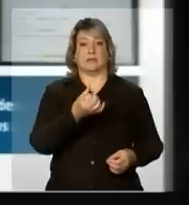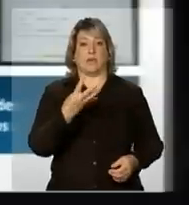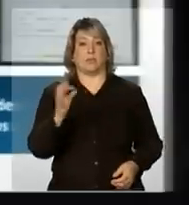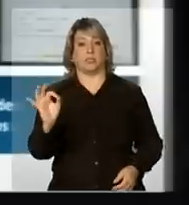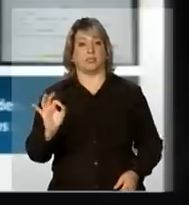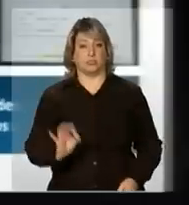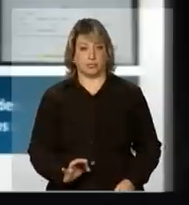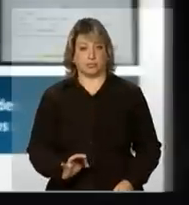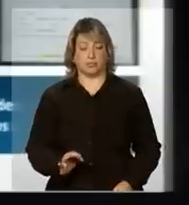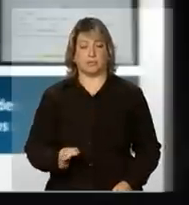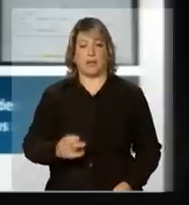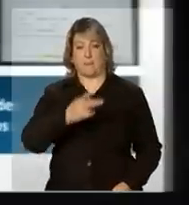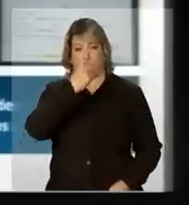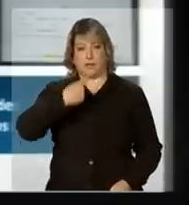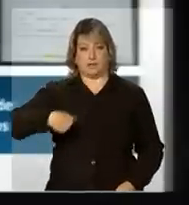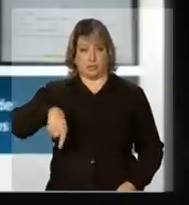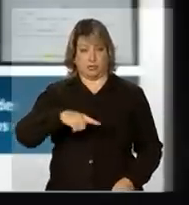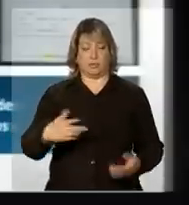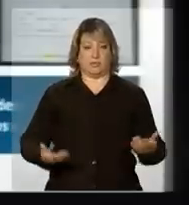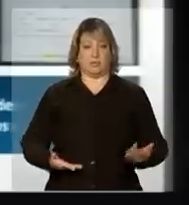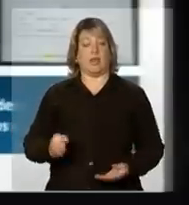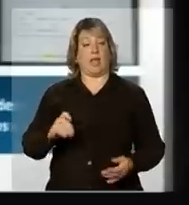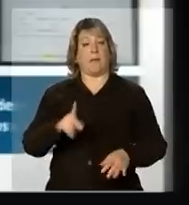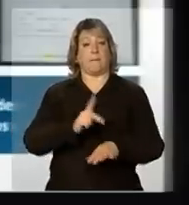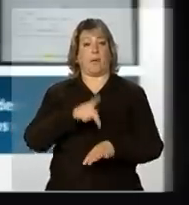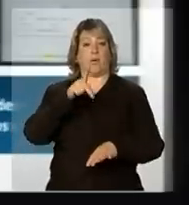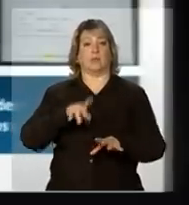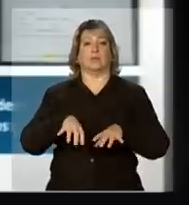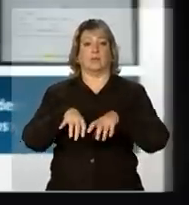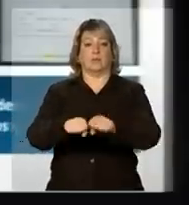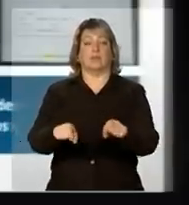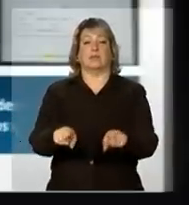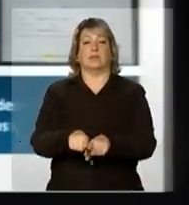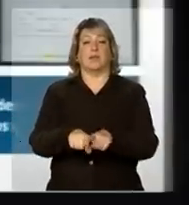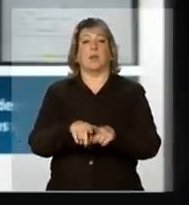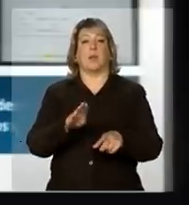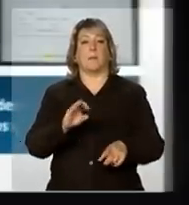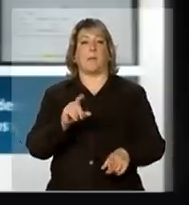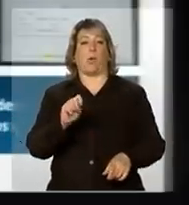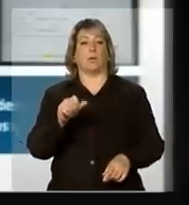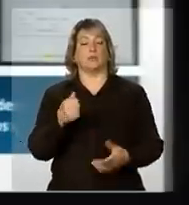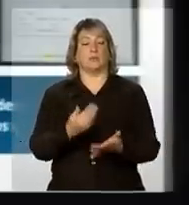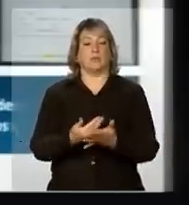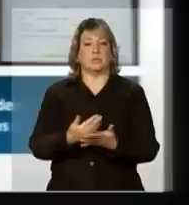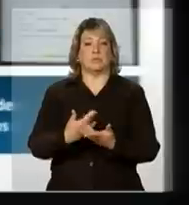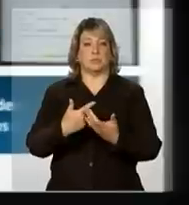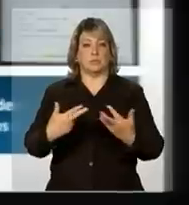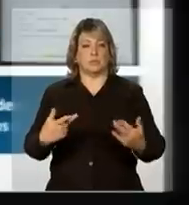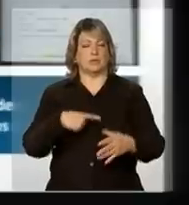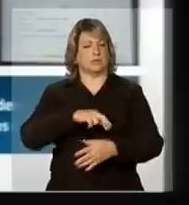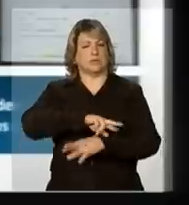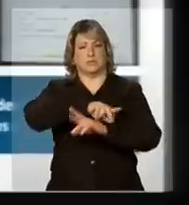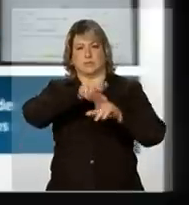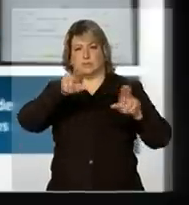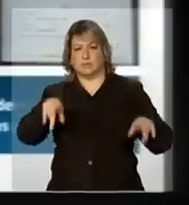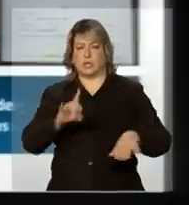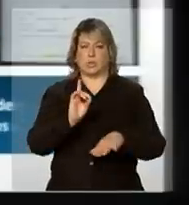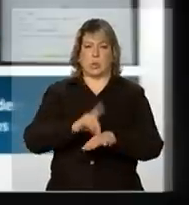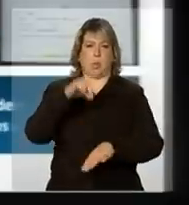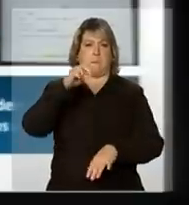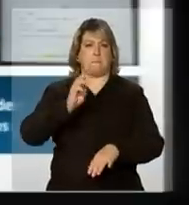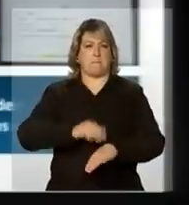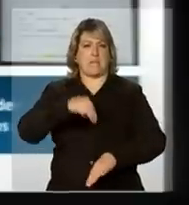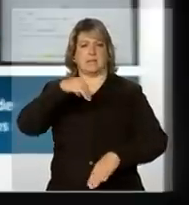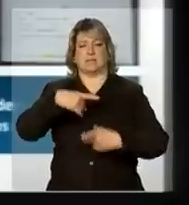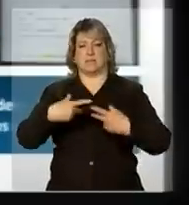dos nossos funcionários com pós-graduandos, bolsistas e especializações diversas, doutorados, mestres